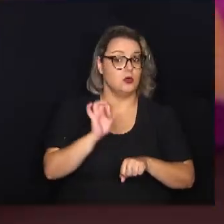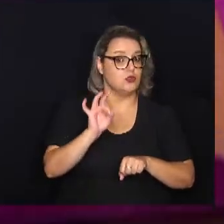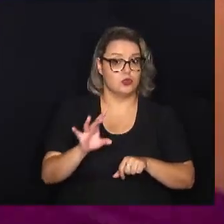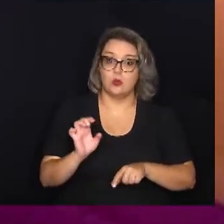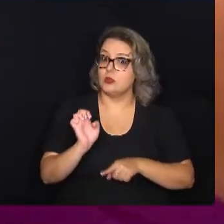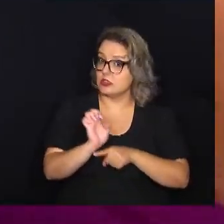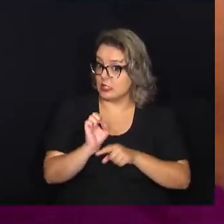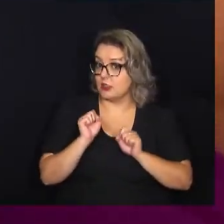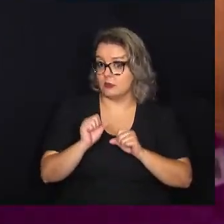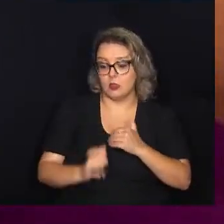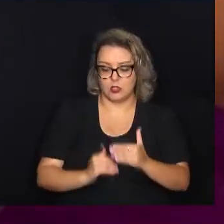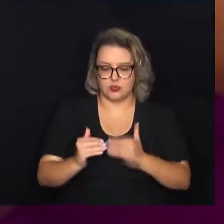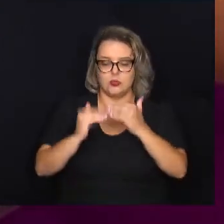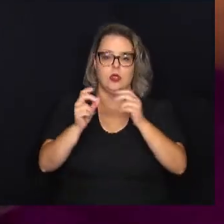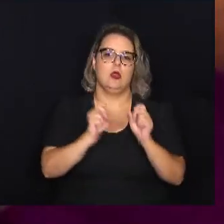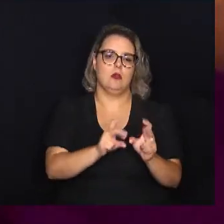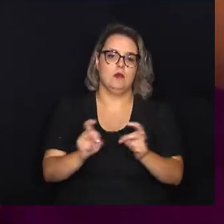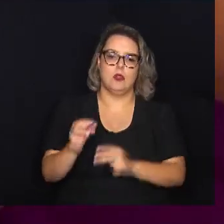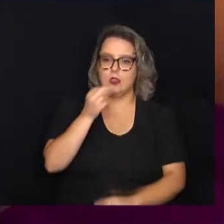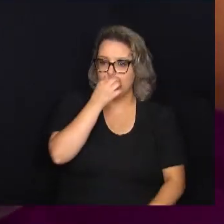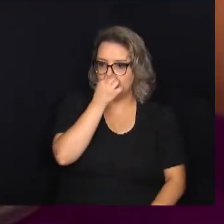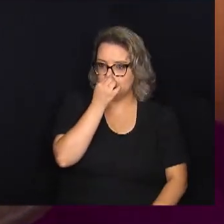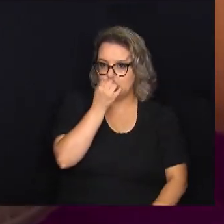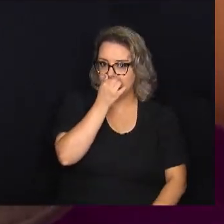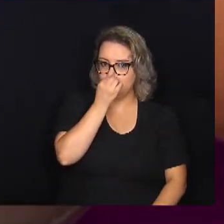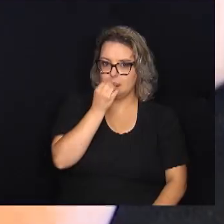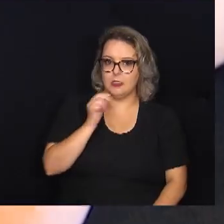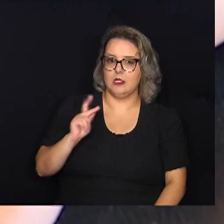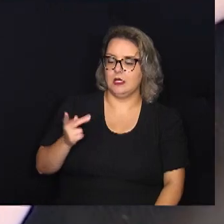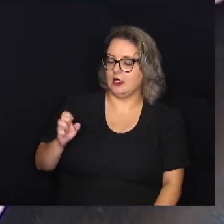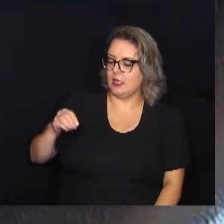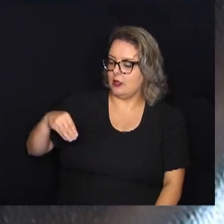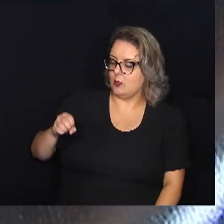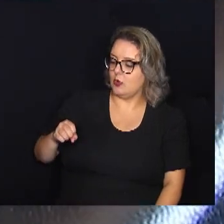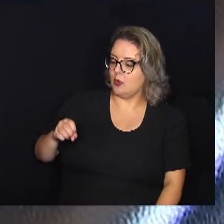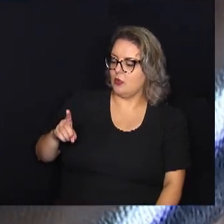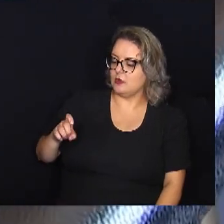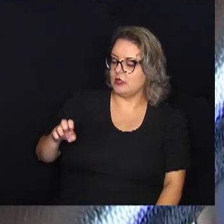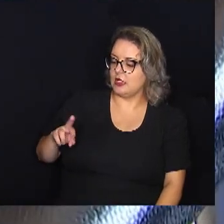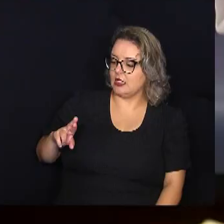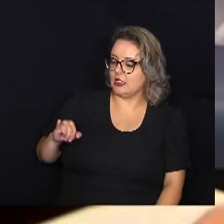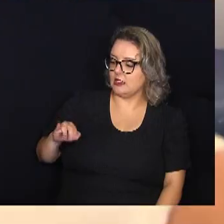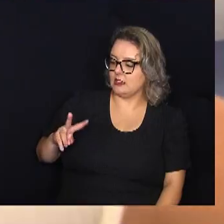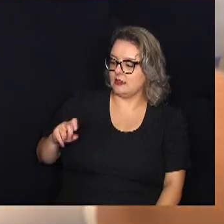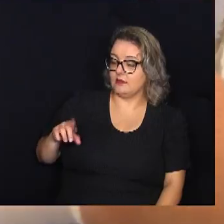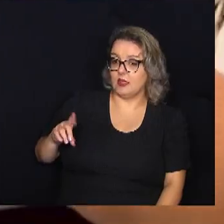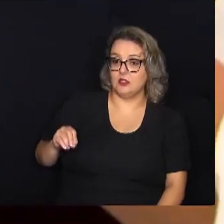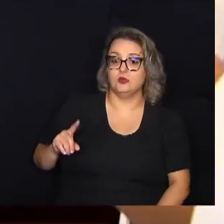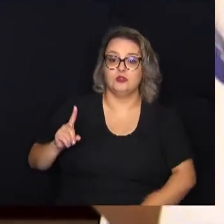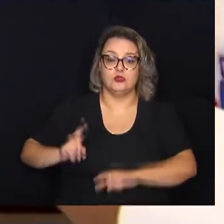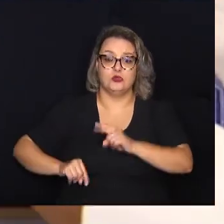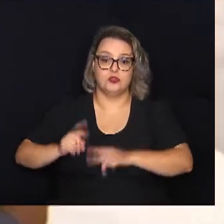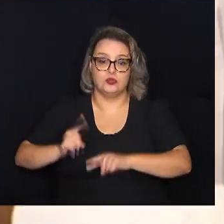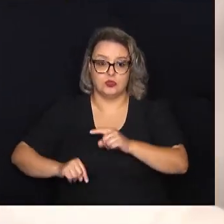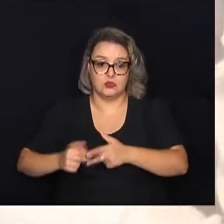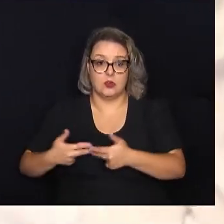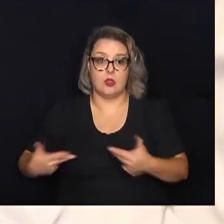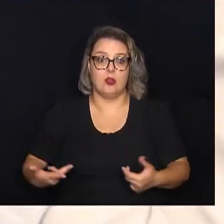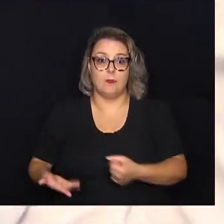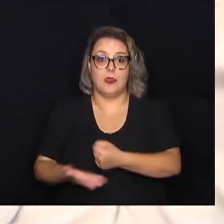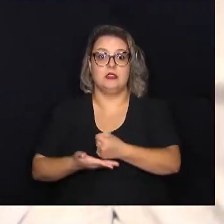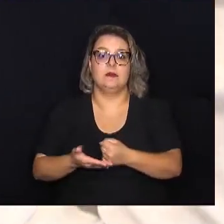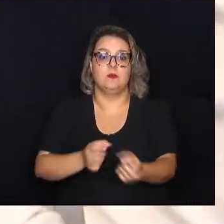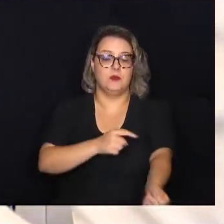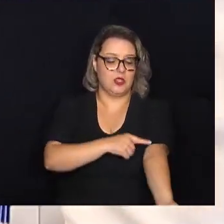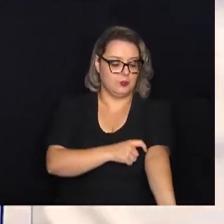pode produzir e comercializar os chamados hemoderivados, que são os produtos à base de sangue. Até hoje,